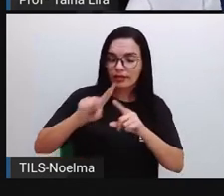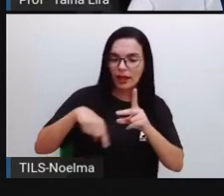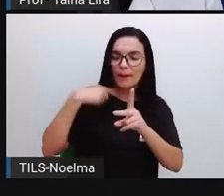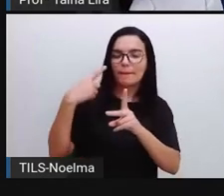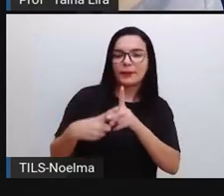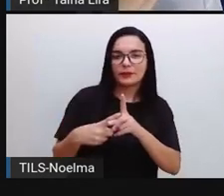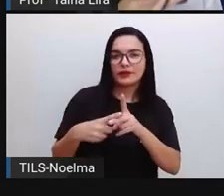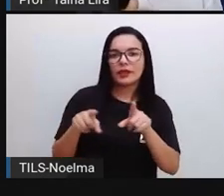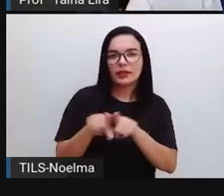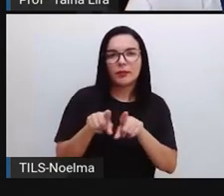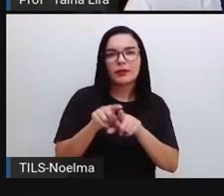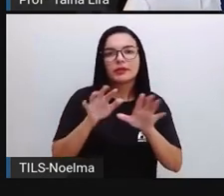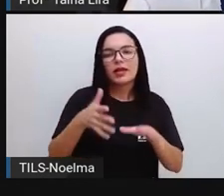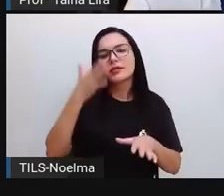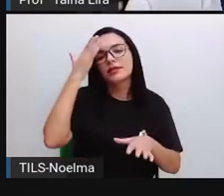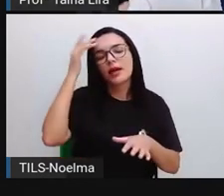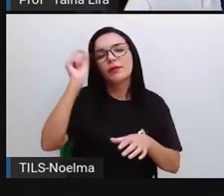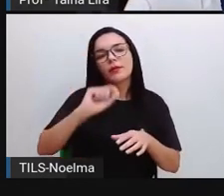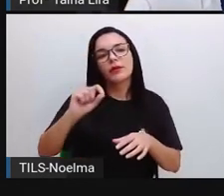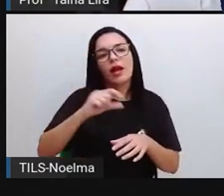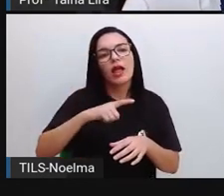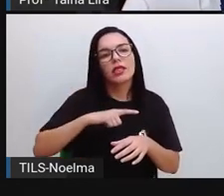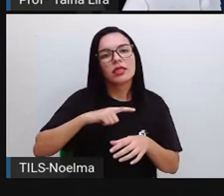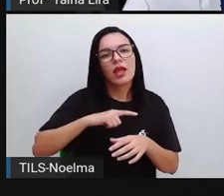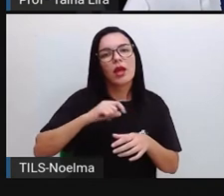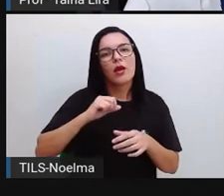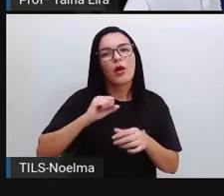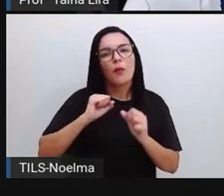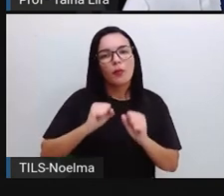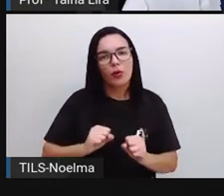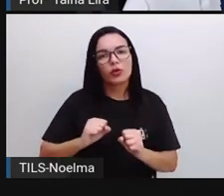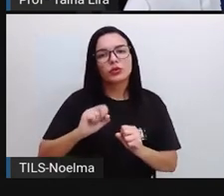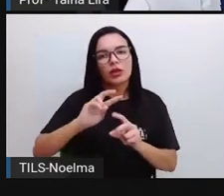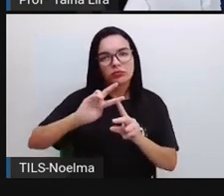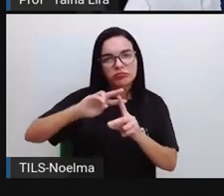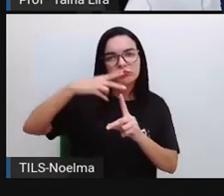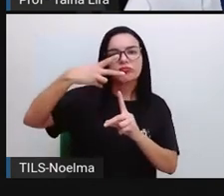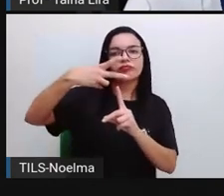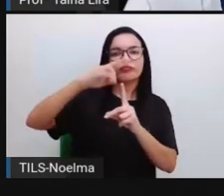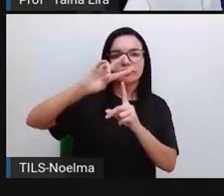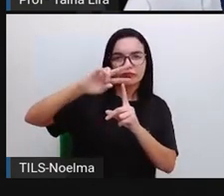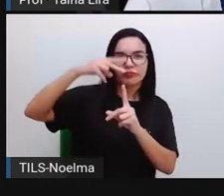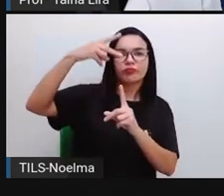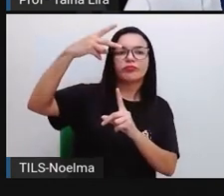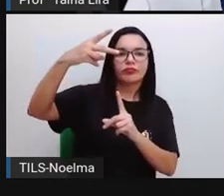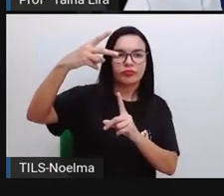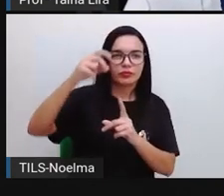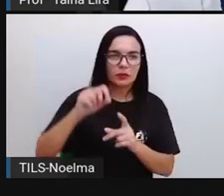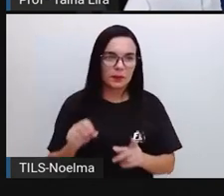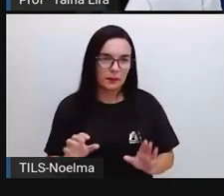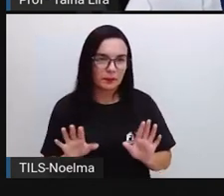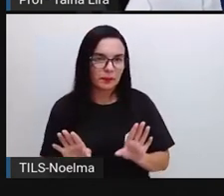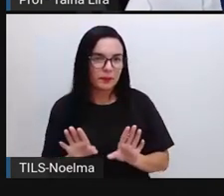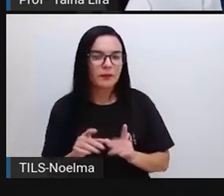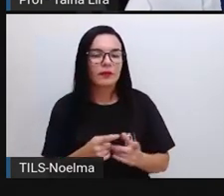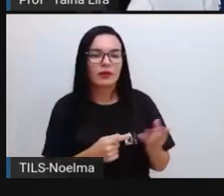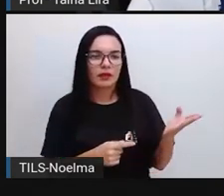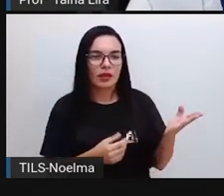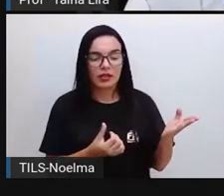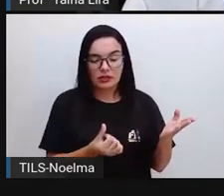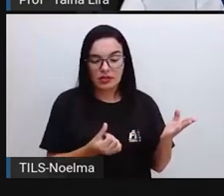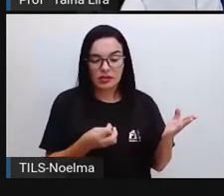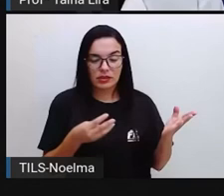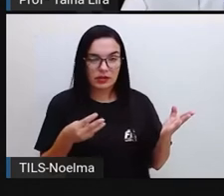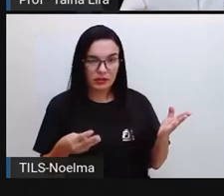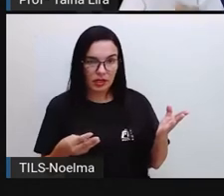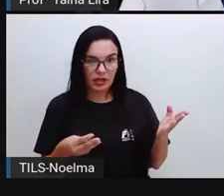a gente sabe que quanto mais o número, né? A gente vai passando, ele vai aumentando, tá? Então, o número maior aí é o 63.